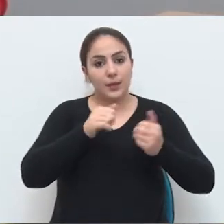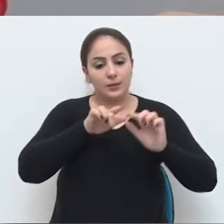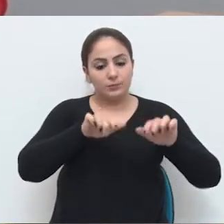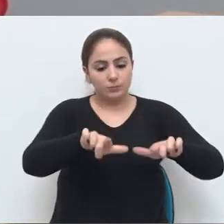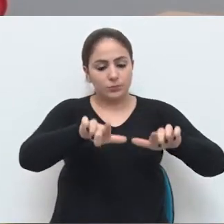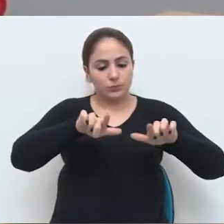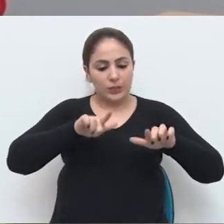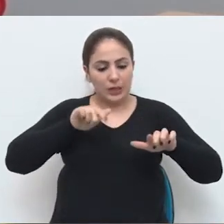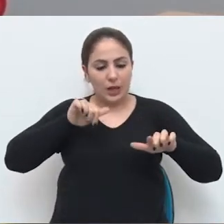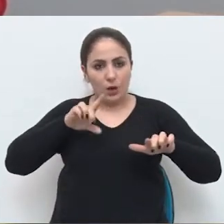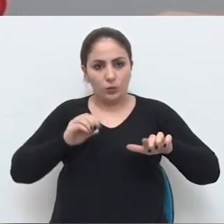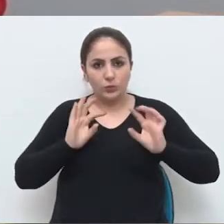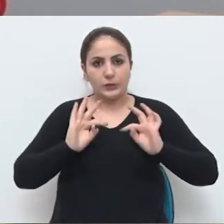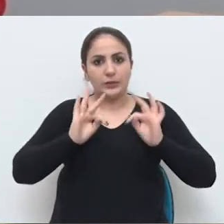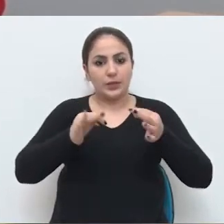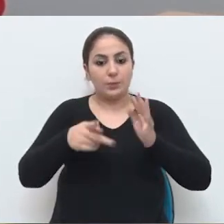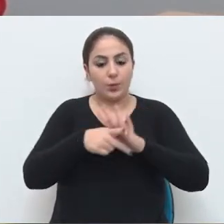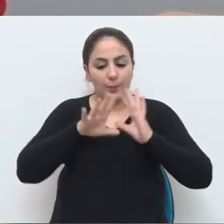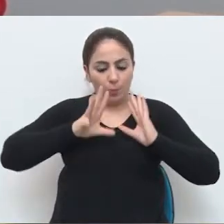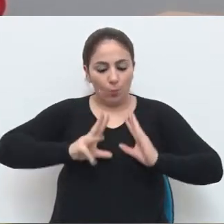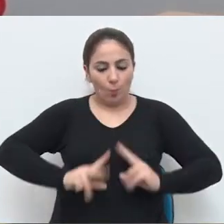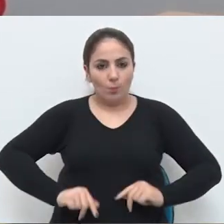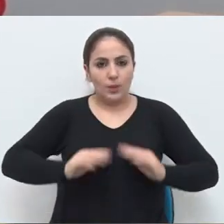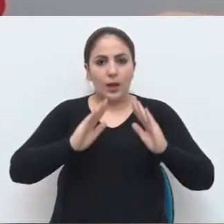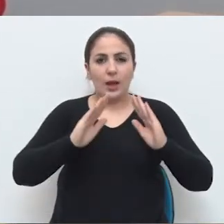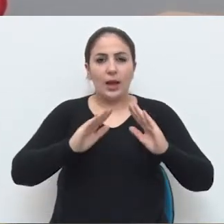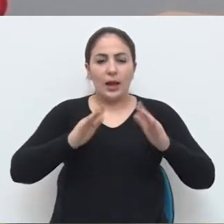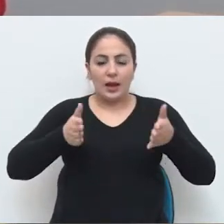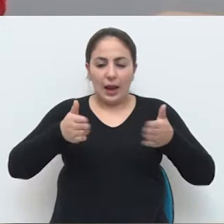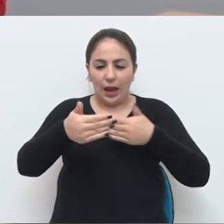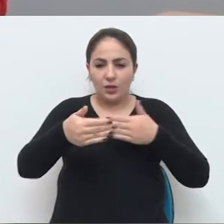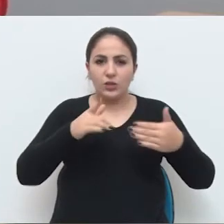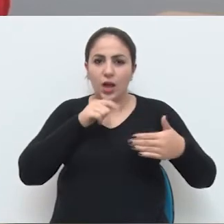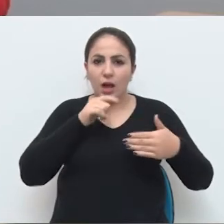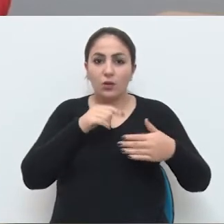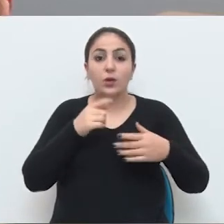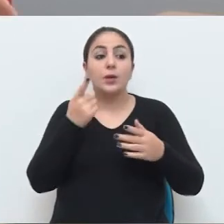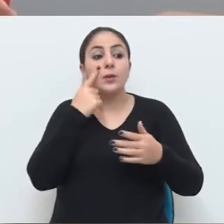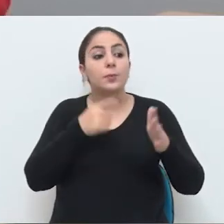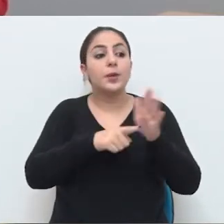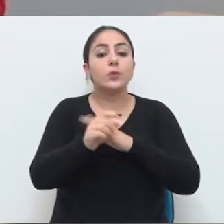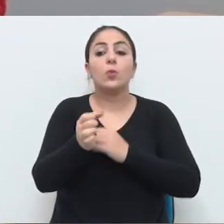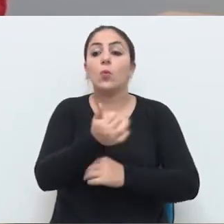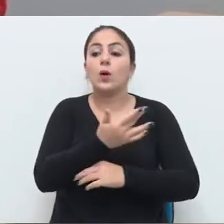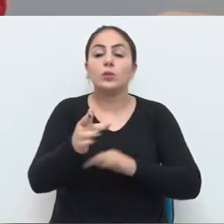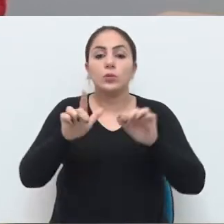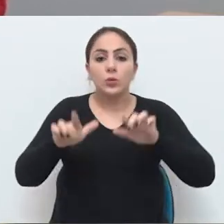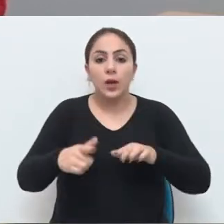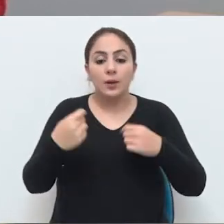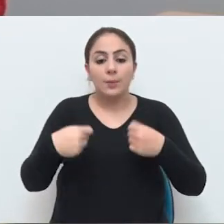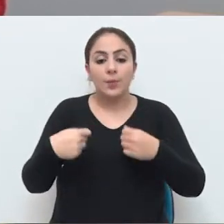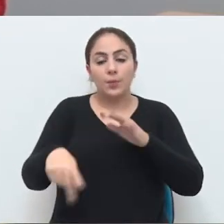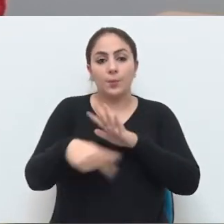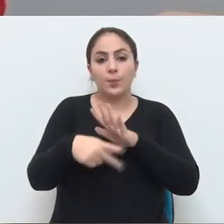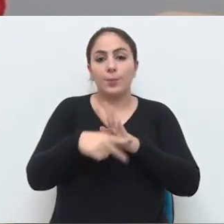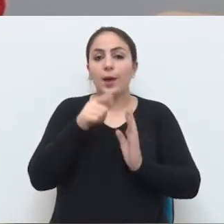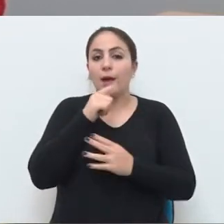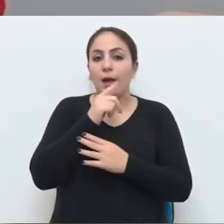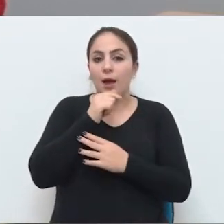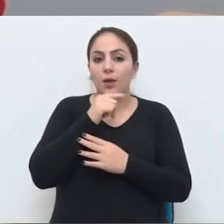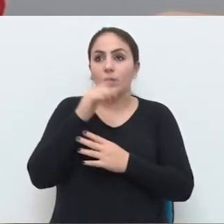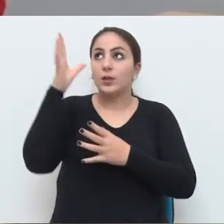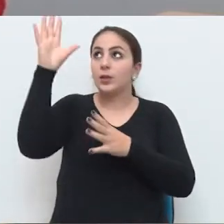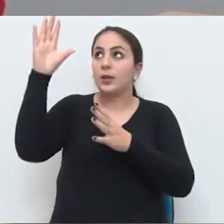pede os laudos técnicos da limpeza das caixas d'água e questiona quantos locais possuem água coletada de